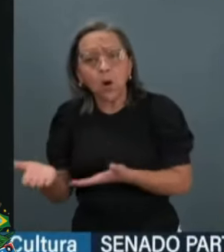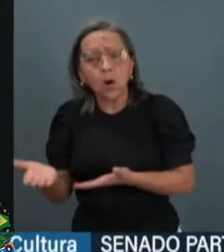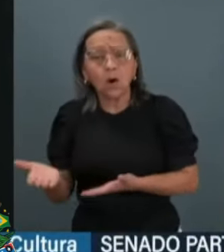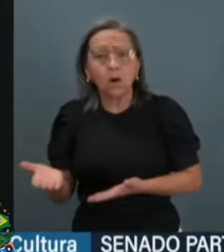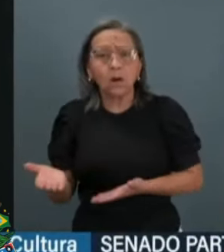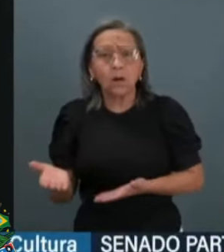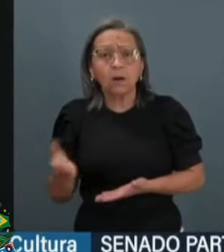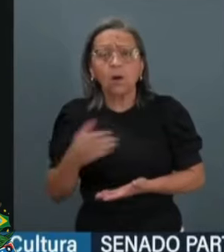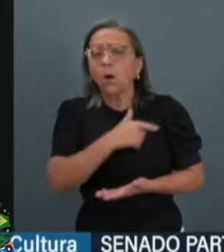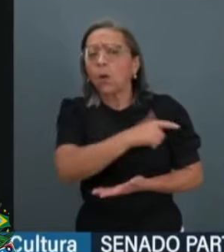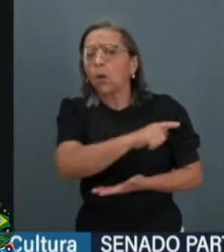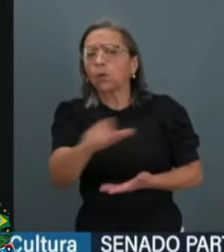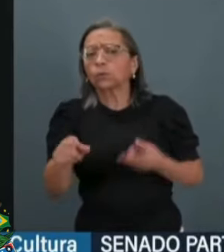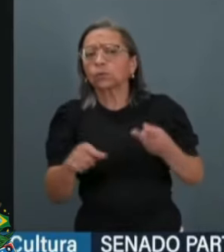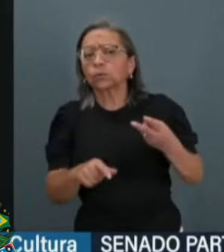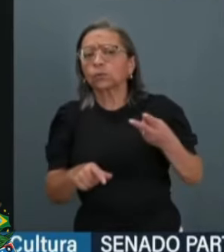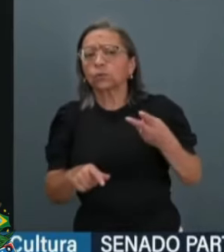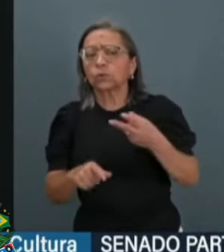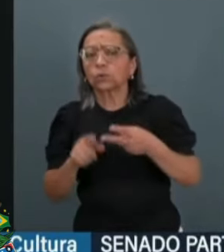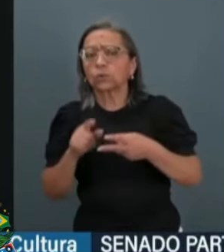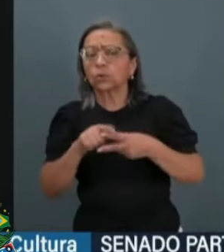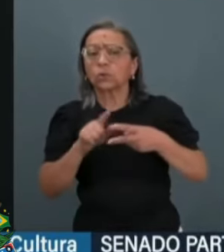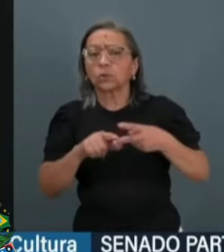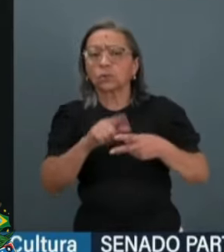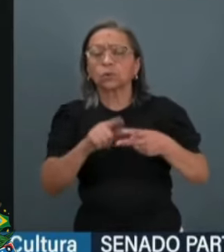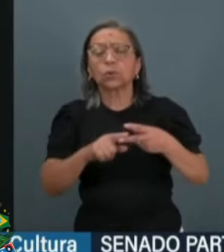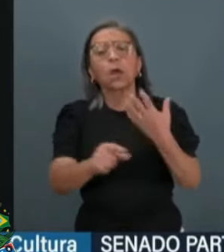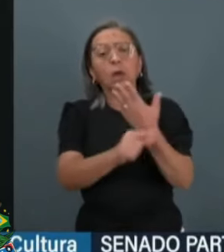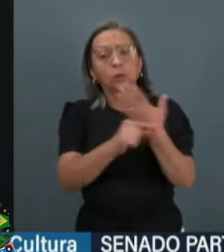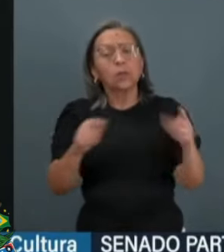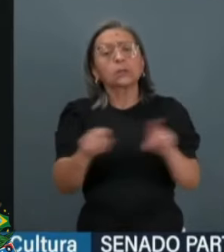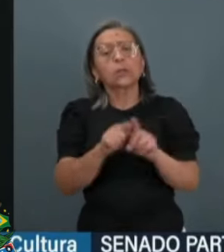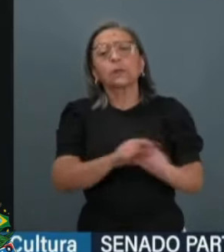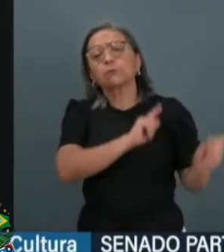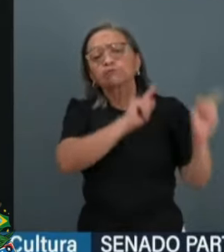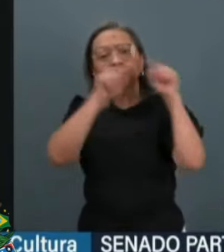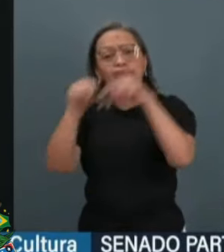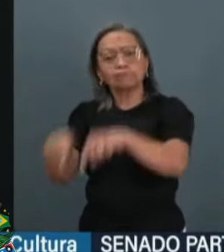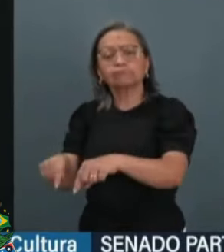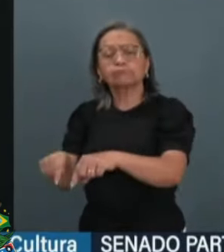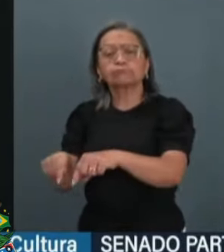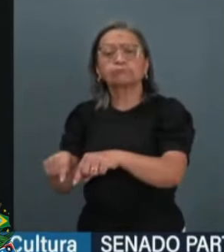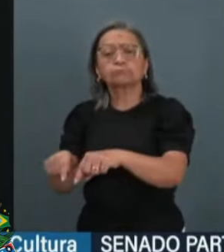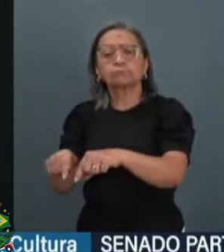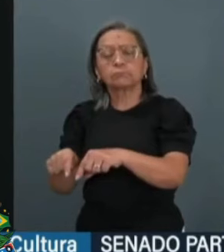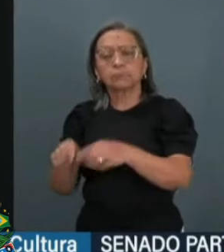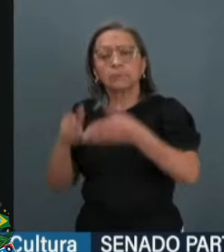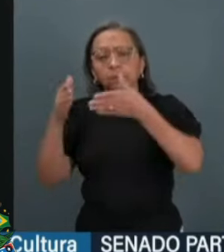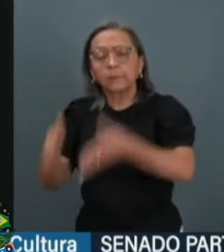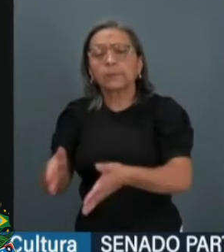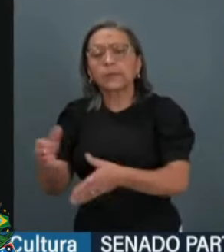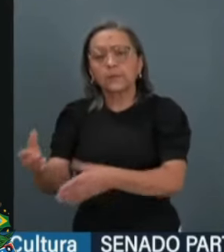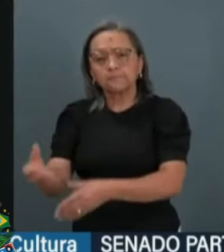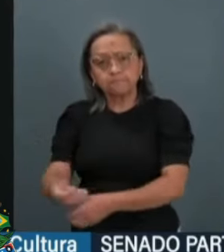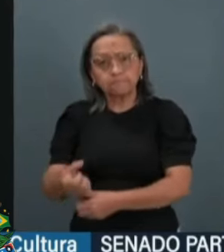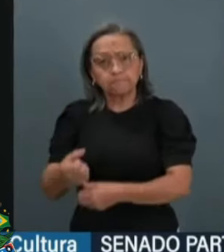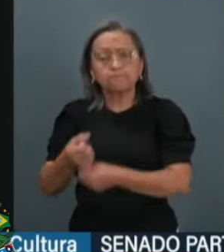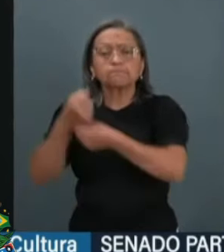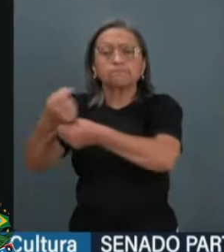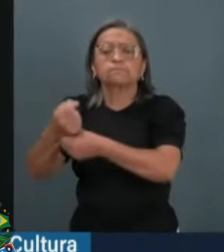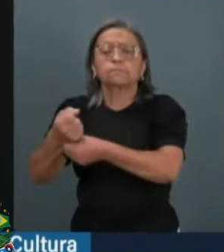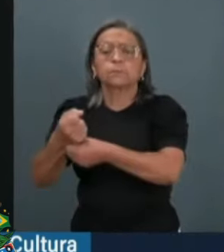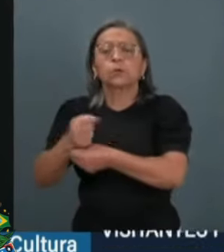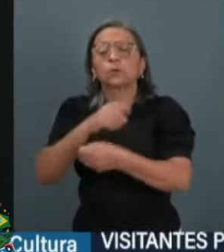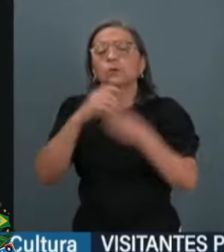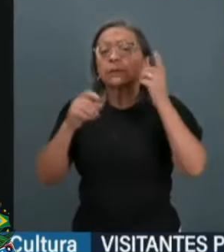Os outros dois autores também foram lá para poder sustentar para os deputados, na época,